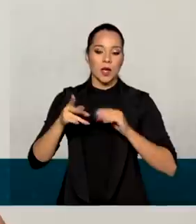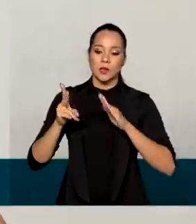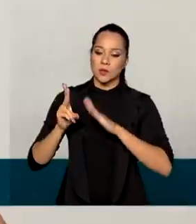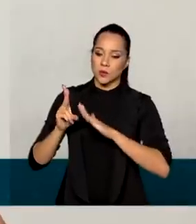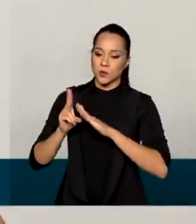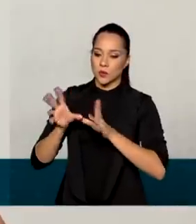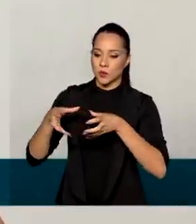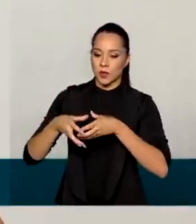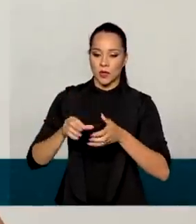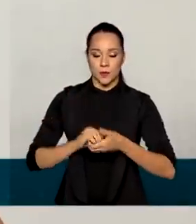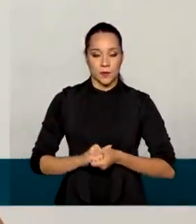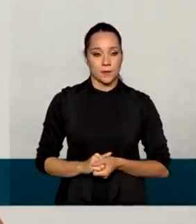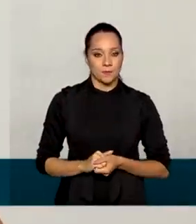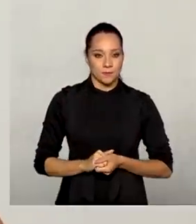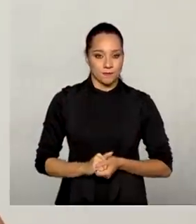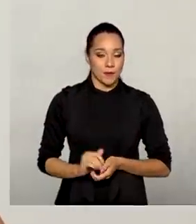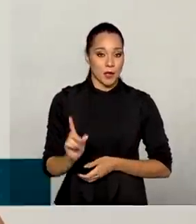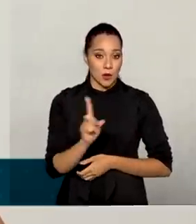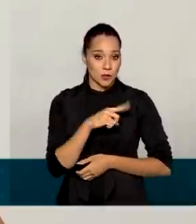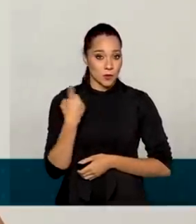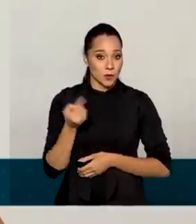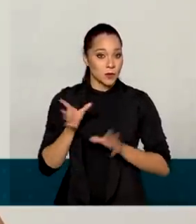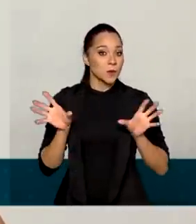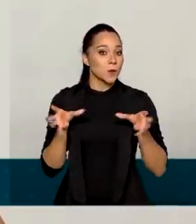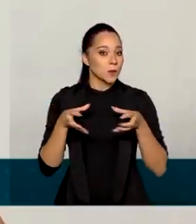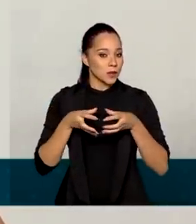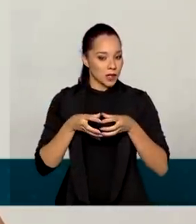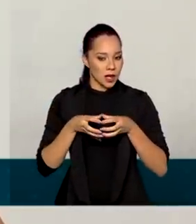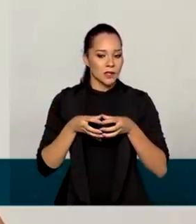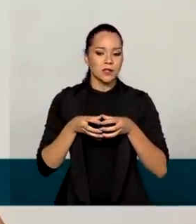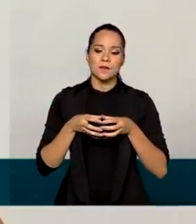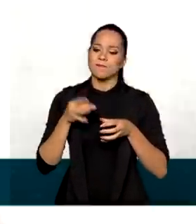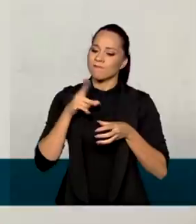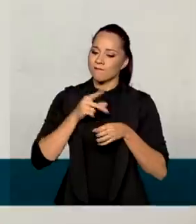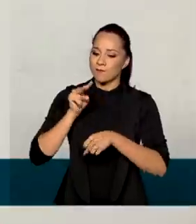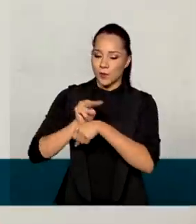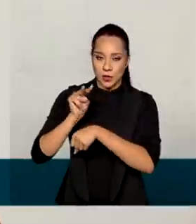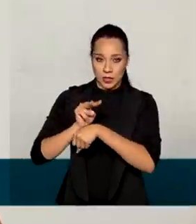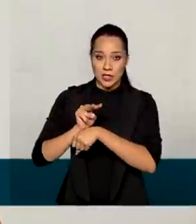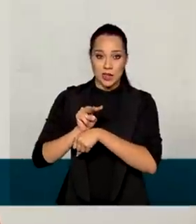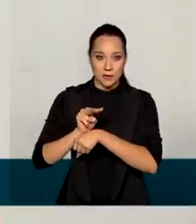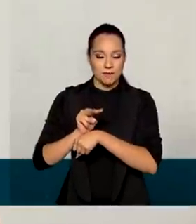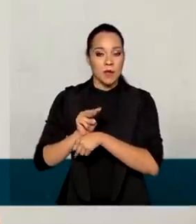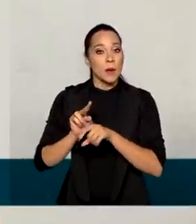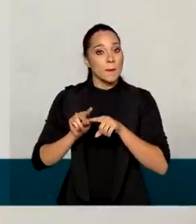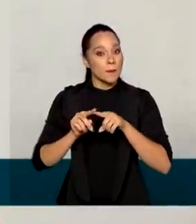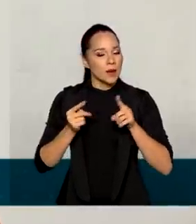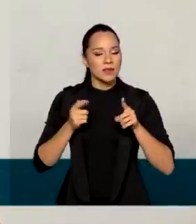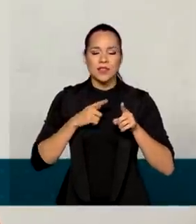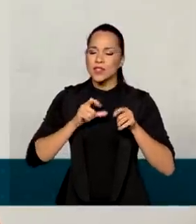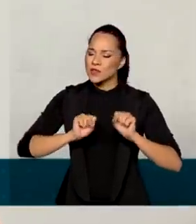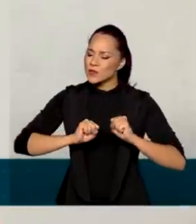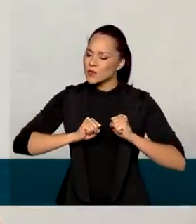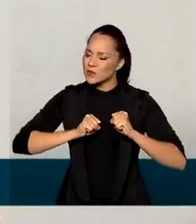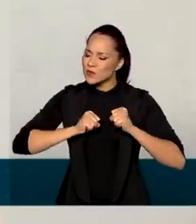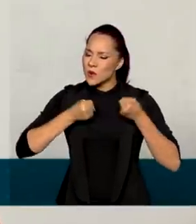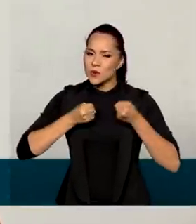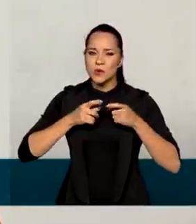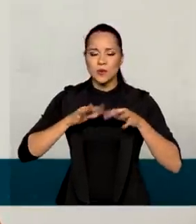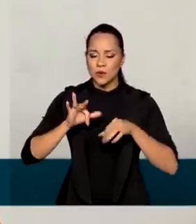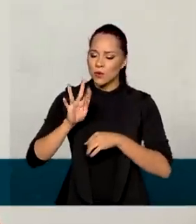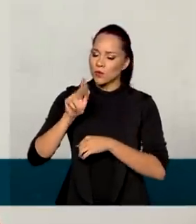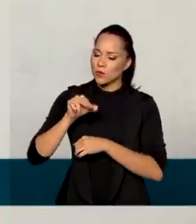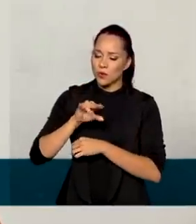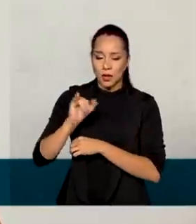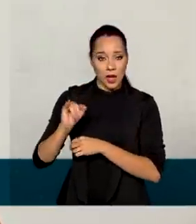As nossas comunidades, elas foram bastante preservadas. Mas a gente fez o possível, como FUNAI,